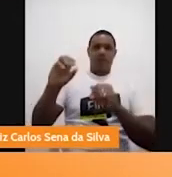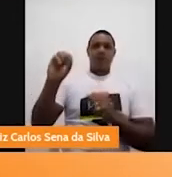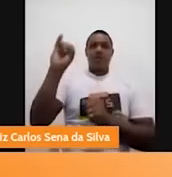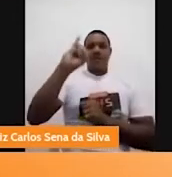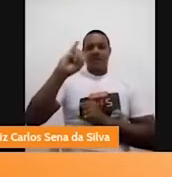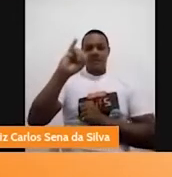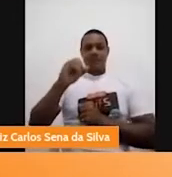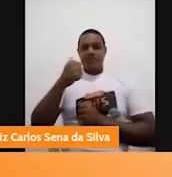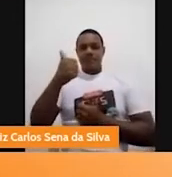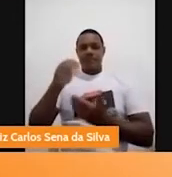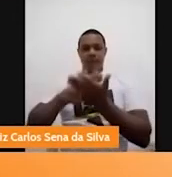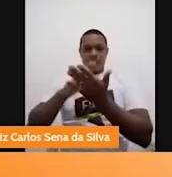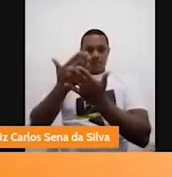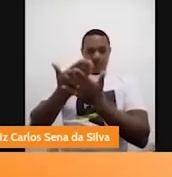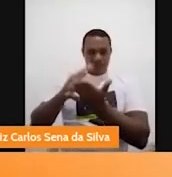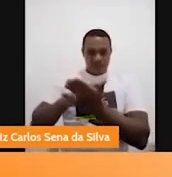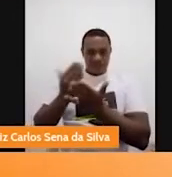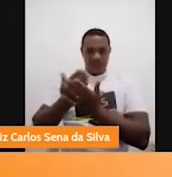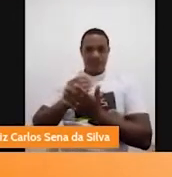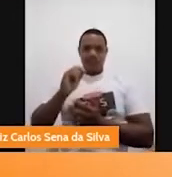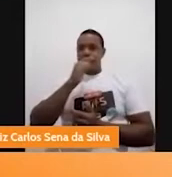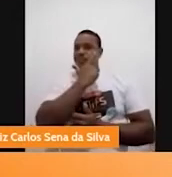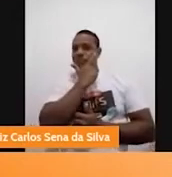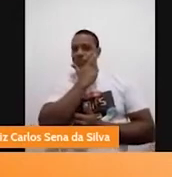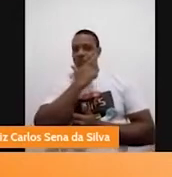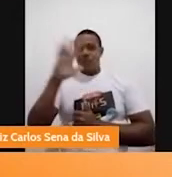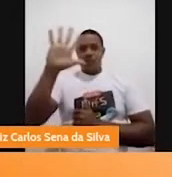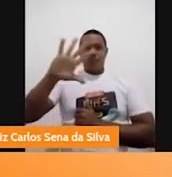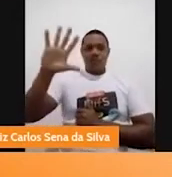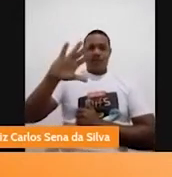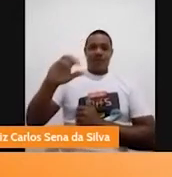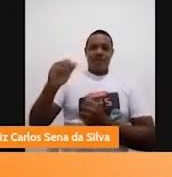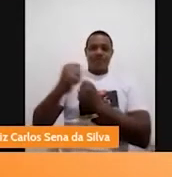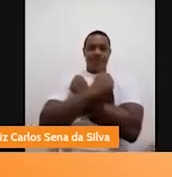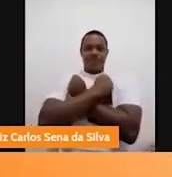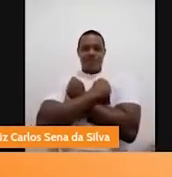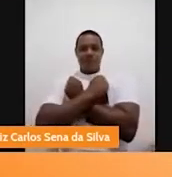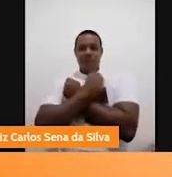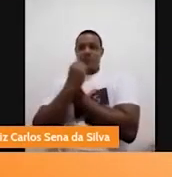está acompanhando a Intect de Libras. Seja bem-vindo. Ó, Luiz. Um abraço. Bem-vindo.